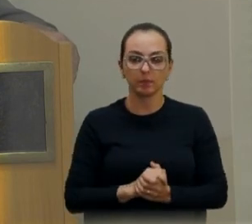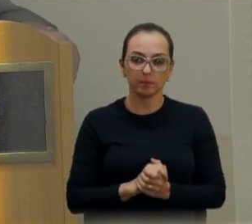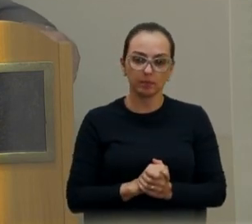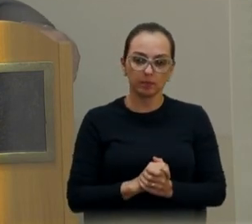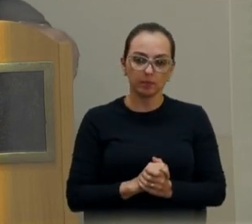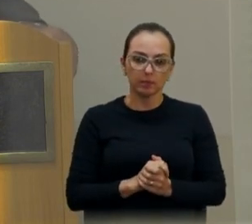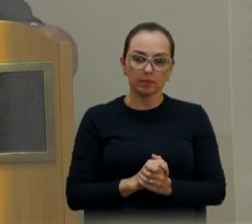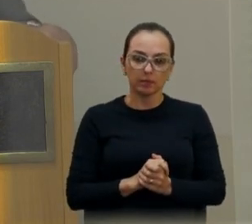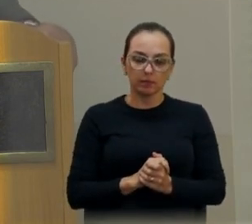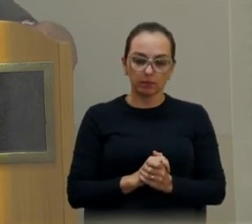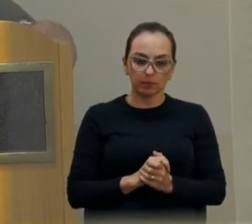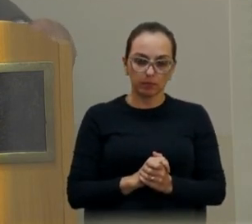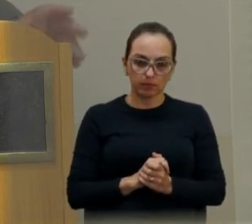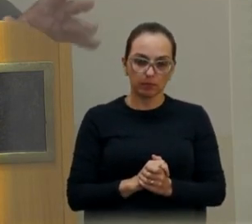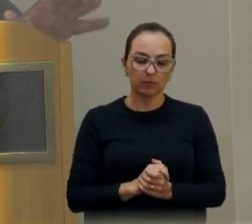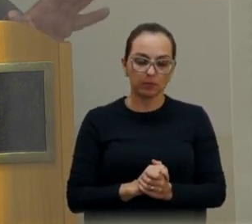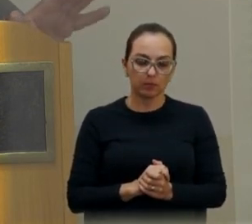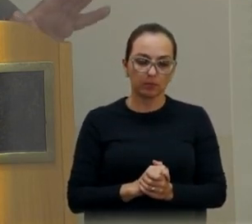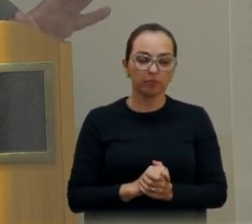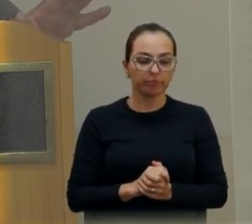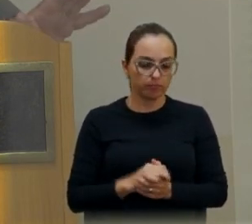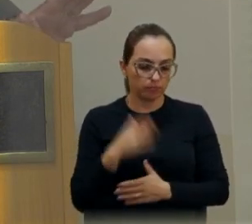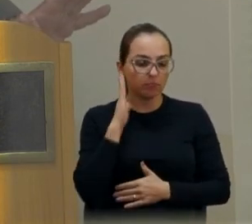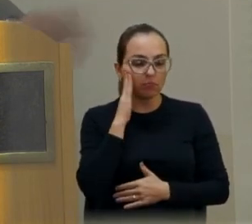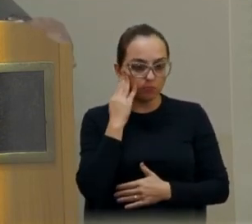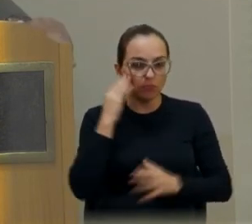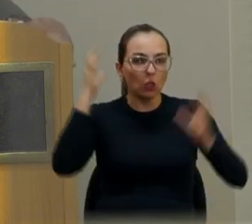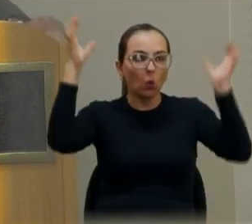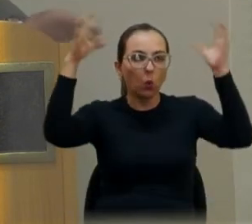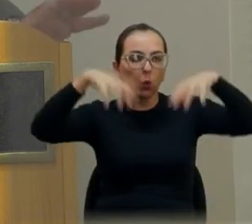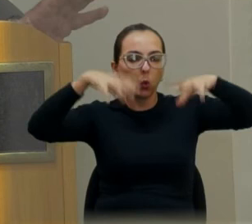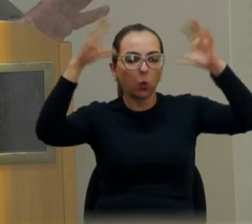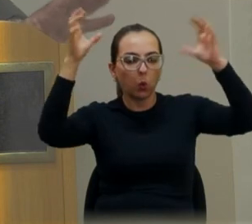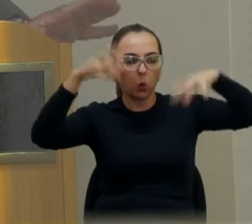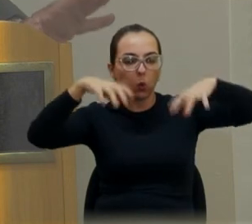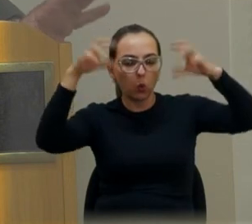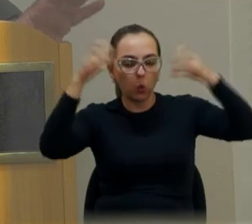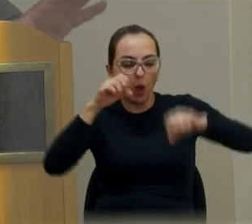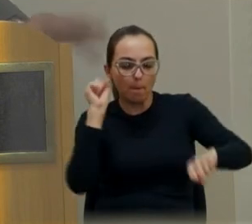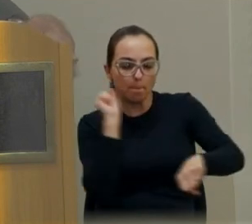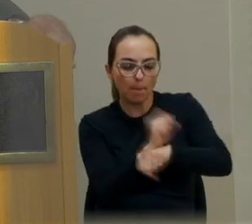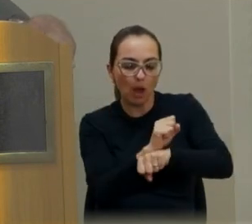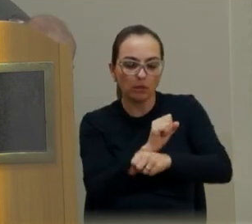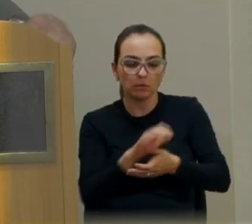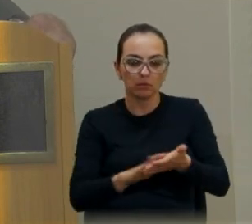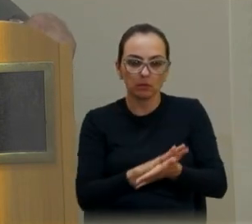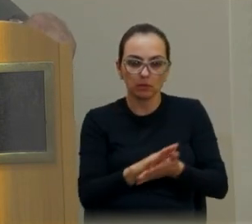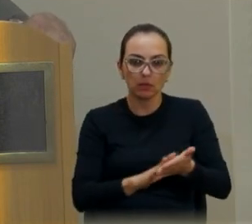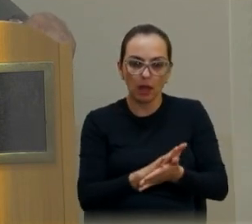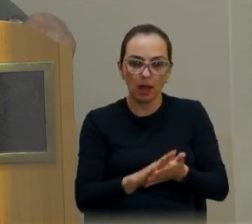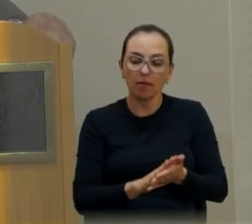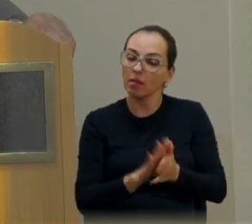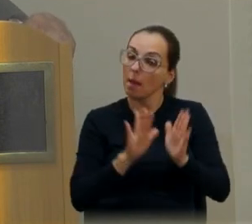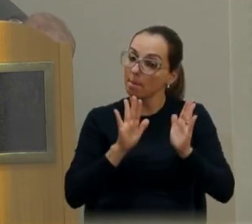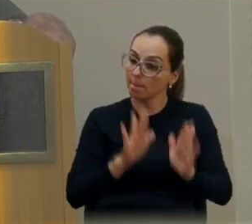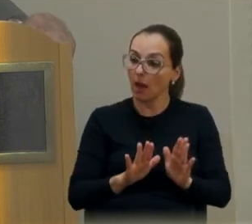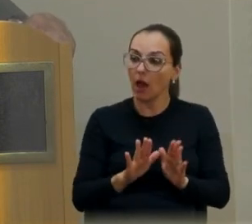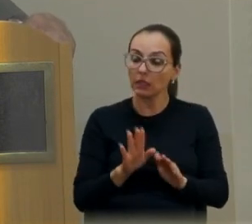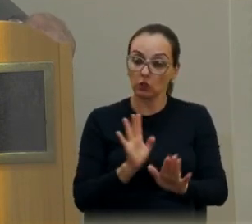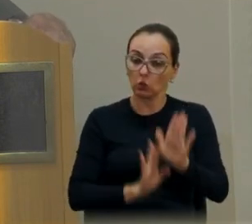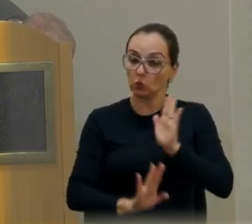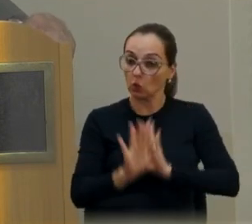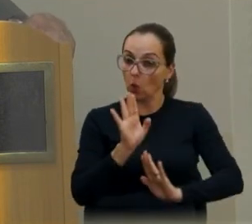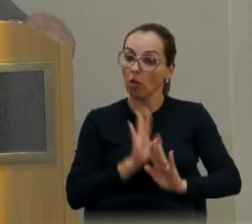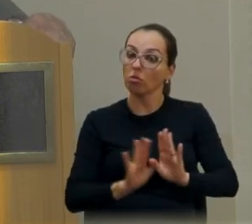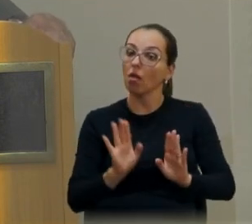Mais um minuto. Compreendo muito bem que a chuva não passa, mas nós temos que tomar os cuidados com os munícipes. Foi